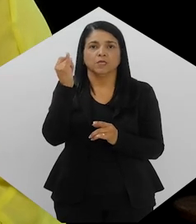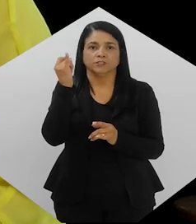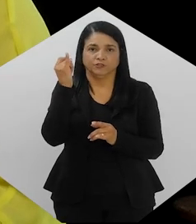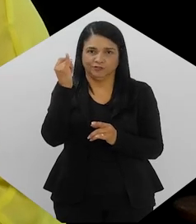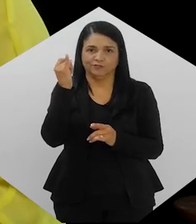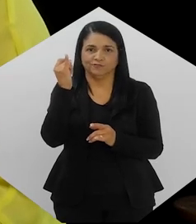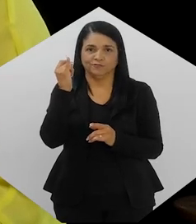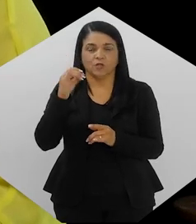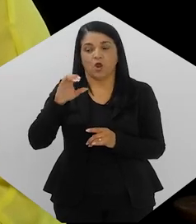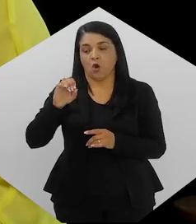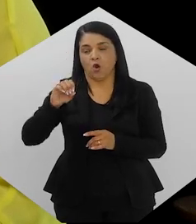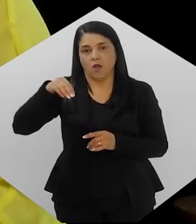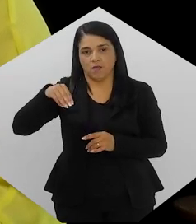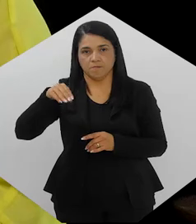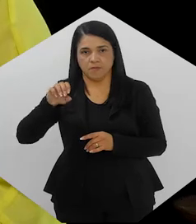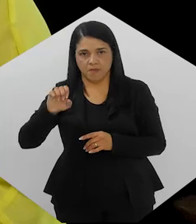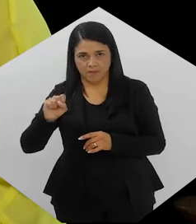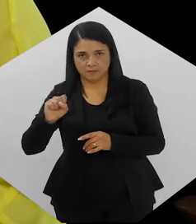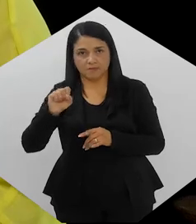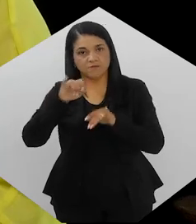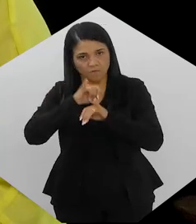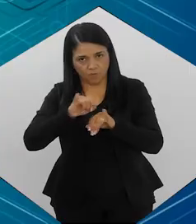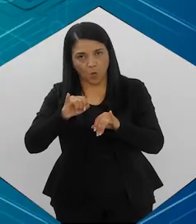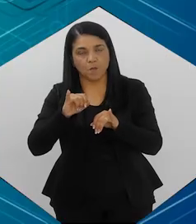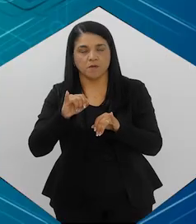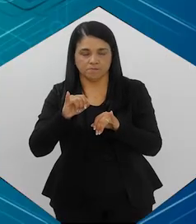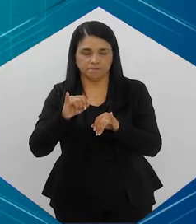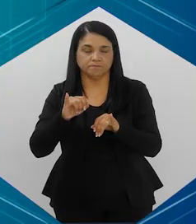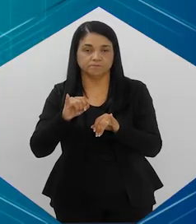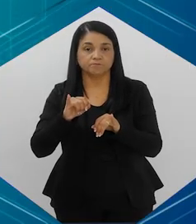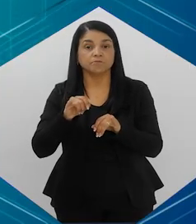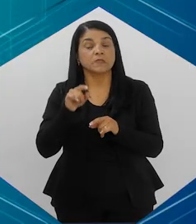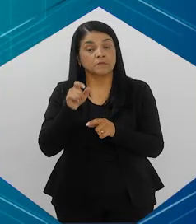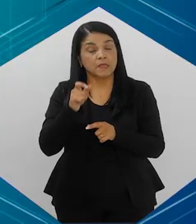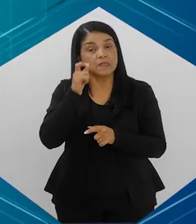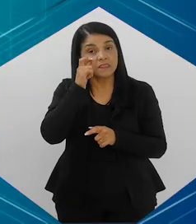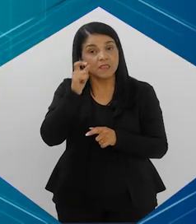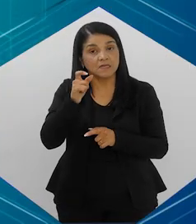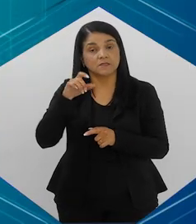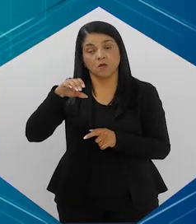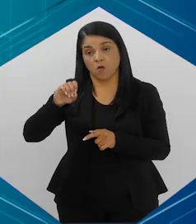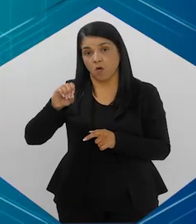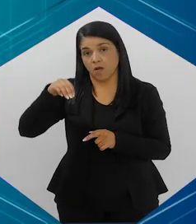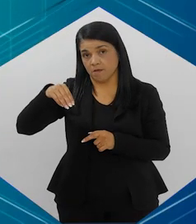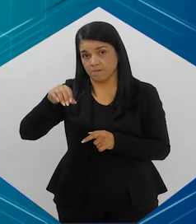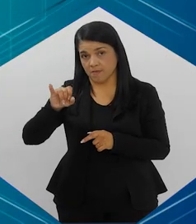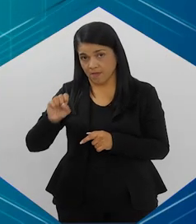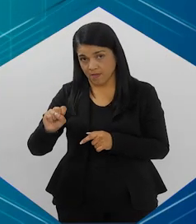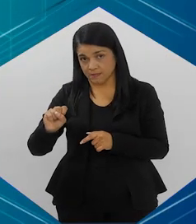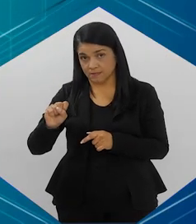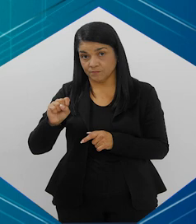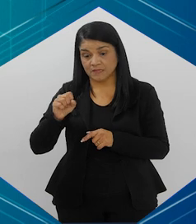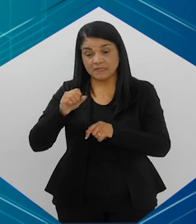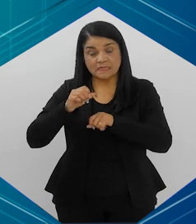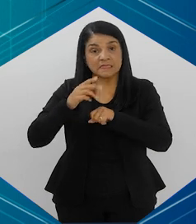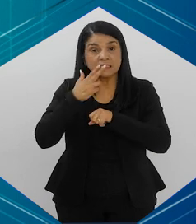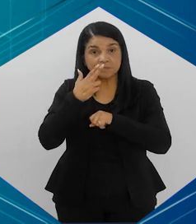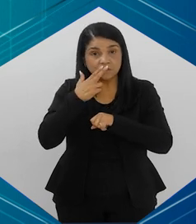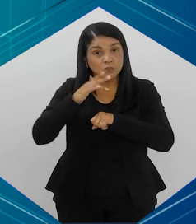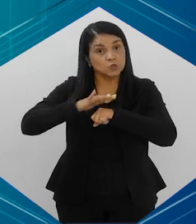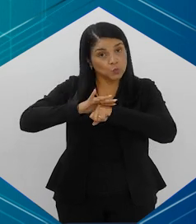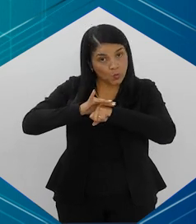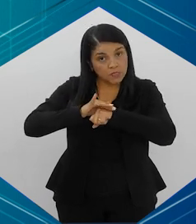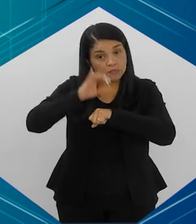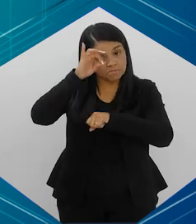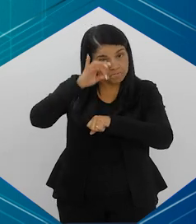uma advertência que a Organização Mundial faz que é super importante. E ela traz uma coisa interessante também, que a Organização Mundial da Saúde fala, é o seguinte, tabagismo é uma doença, né?